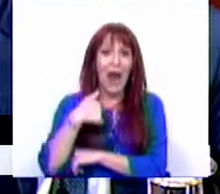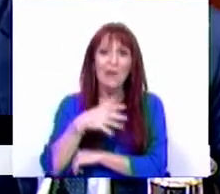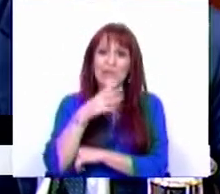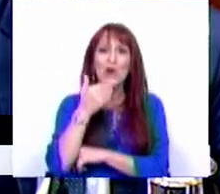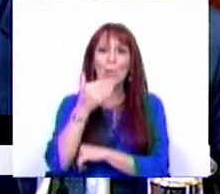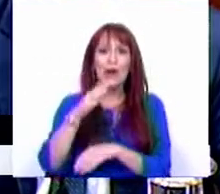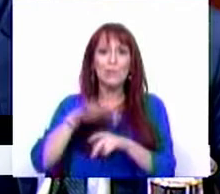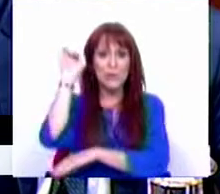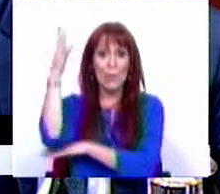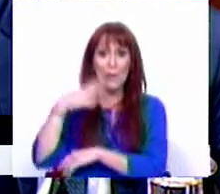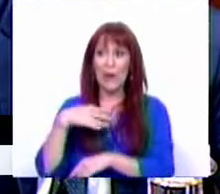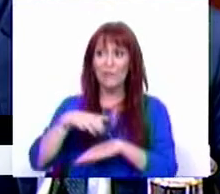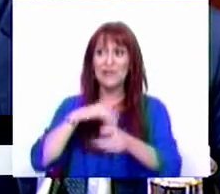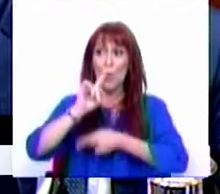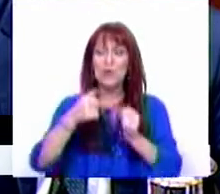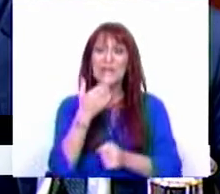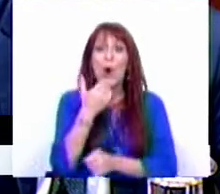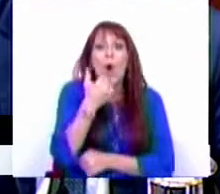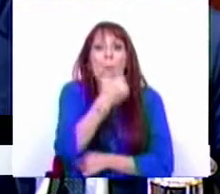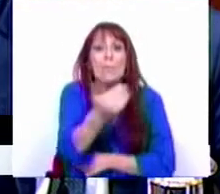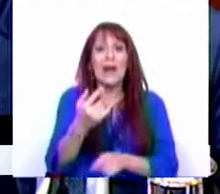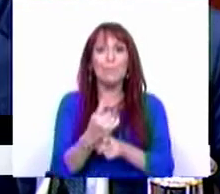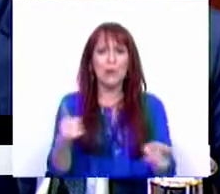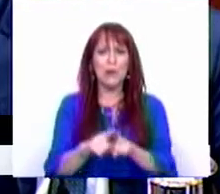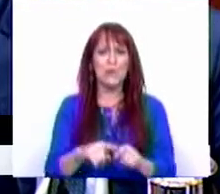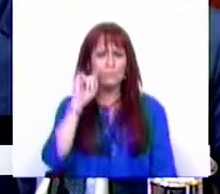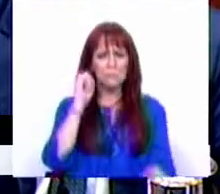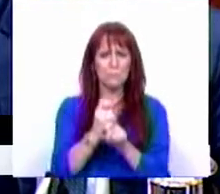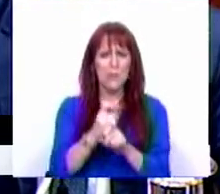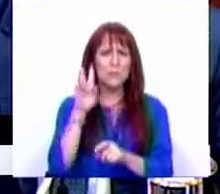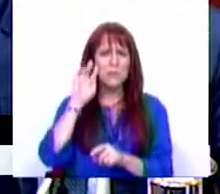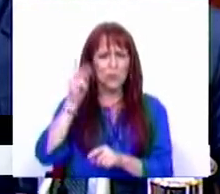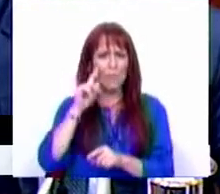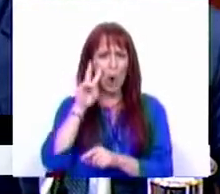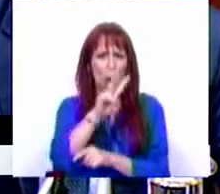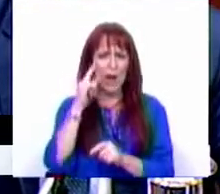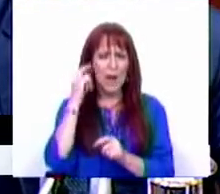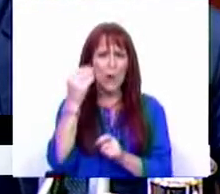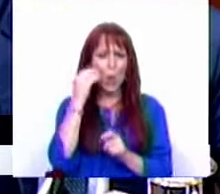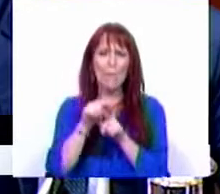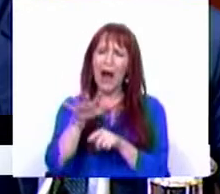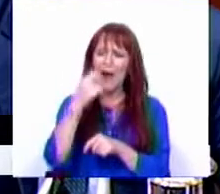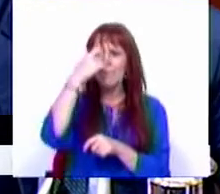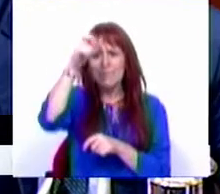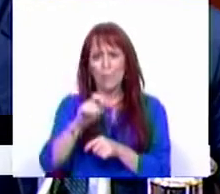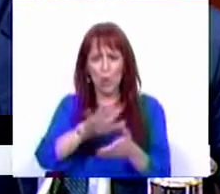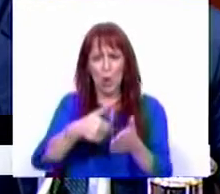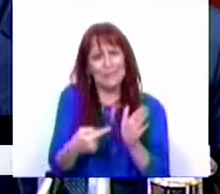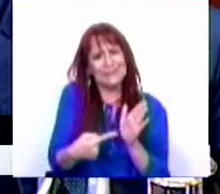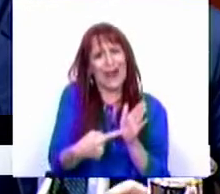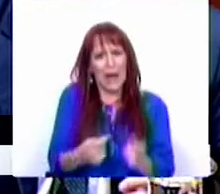agradecer, porque ao PAN o que eu queria fazer era agradecer por, sendo exigente, saber olhar e ver a aposta humanista feita neste plano